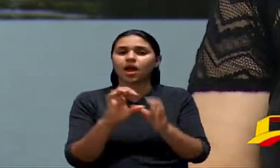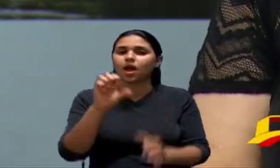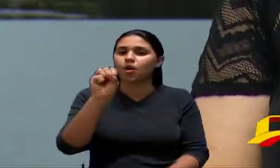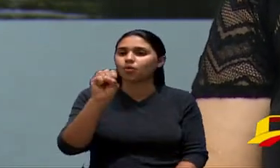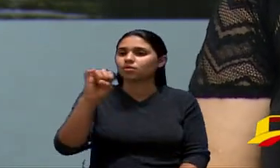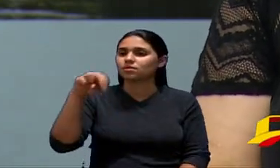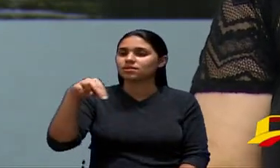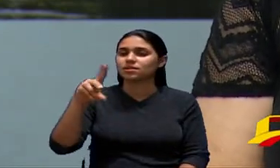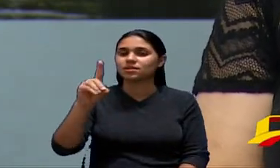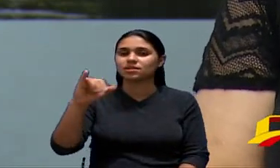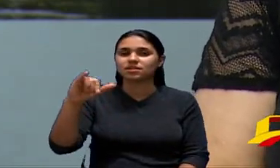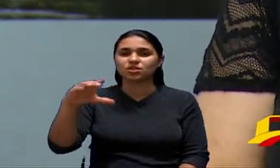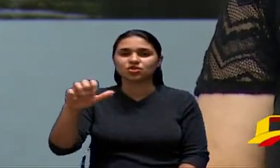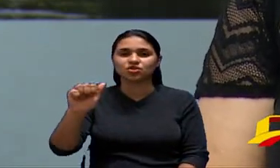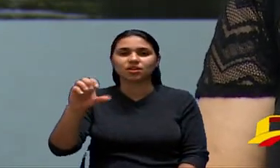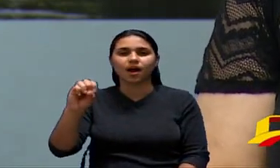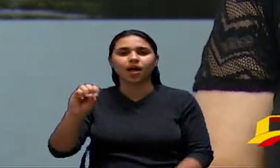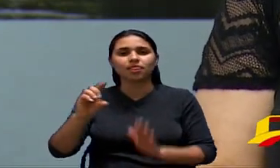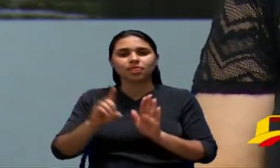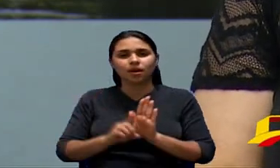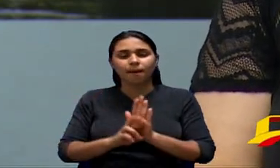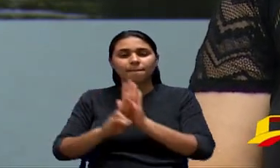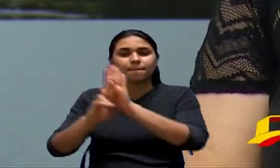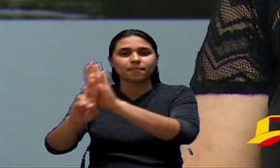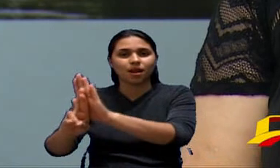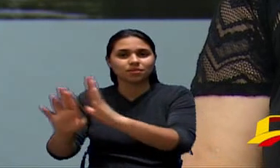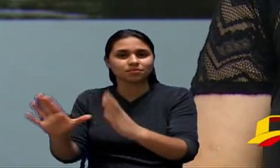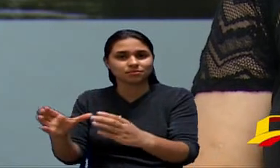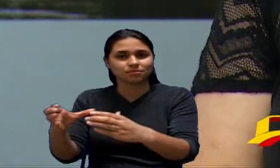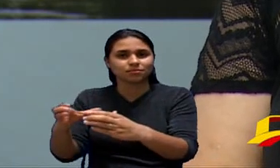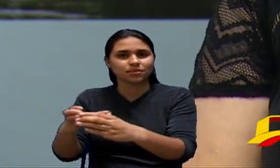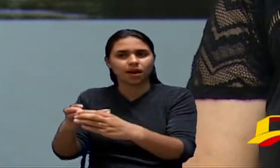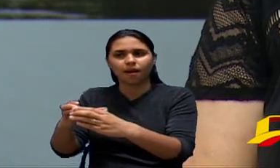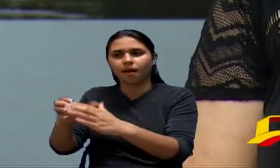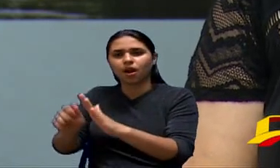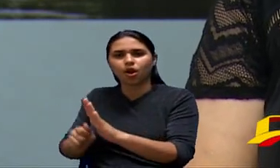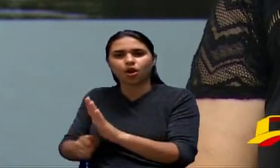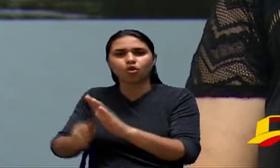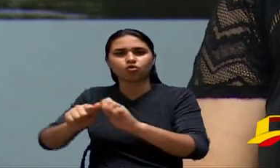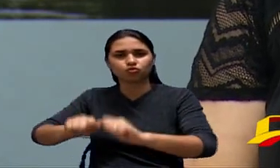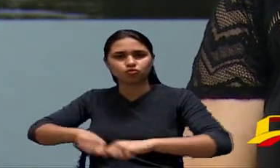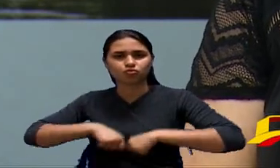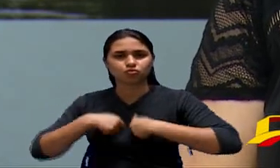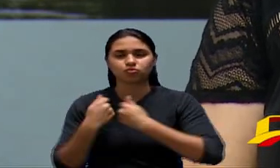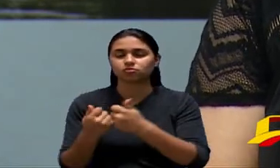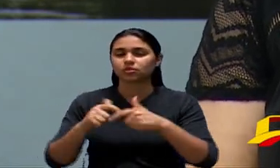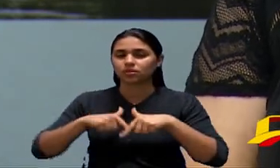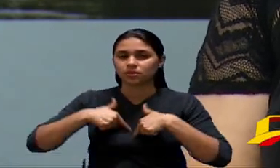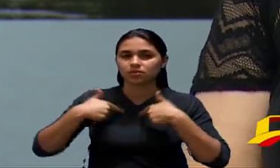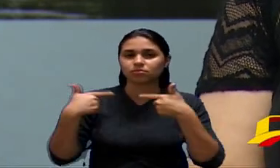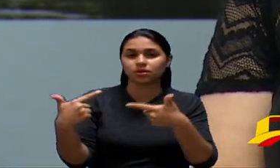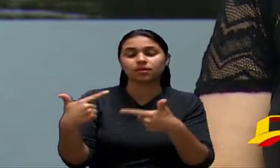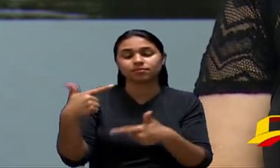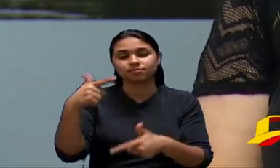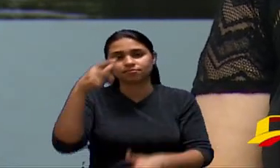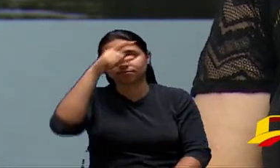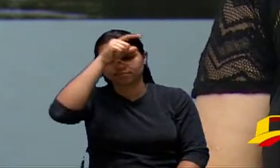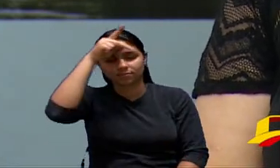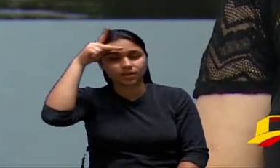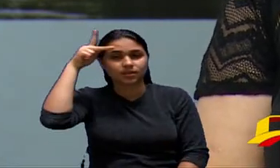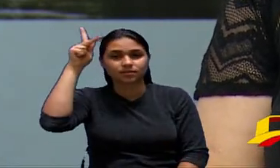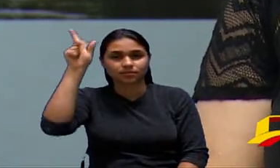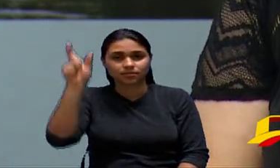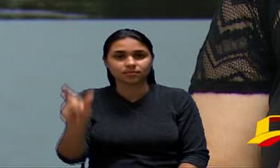tatuante todo ano e conseguindo manter a nossa convenção coletiva com esses